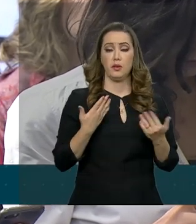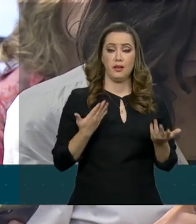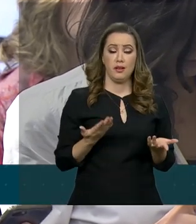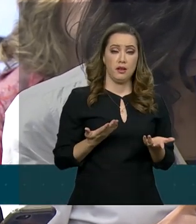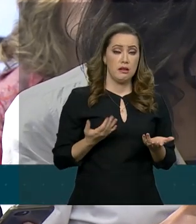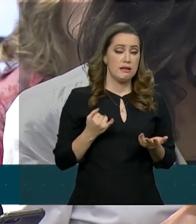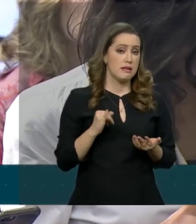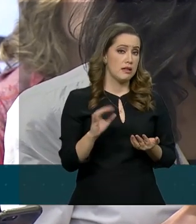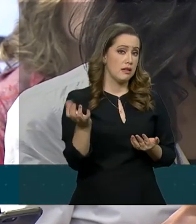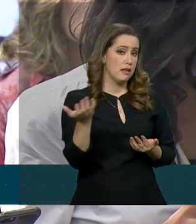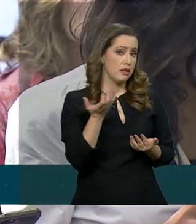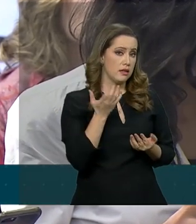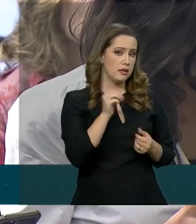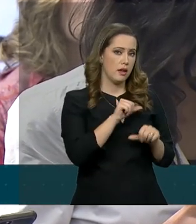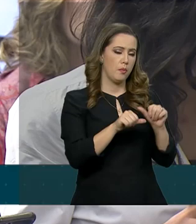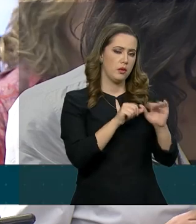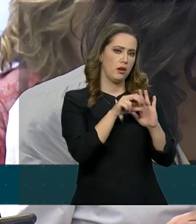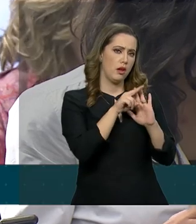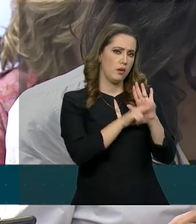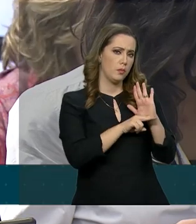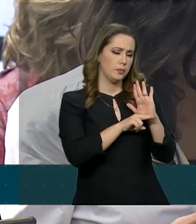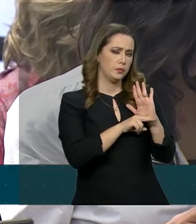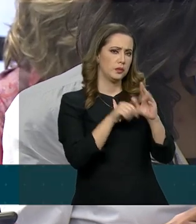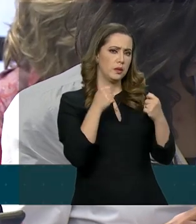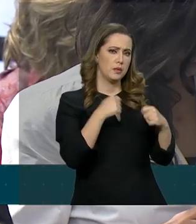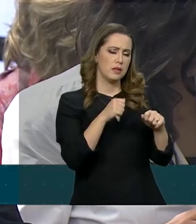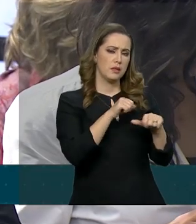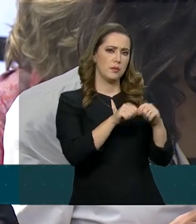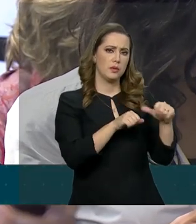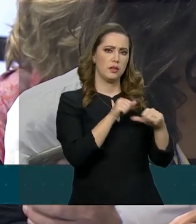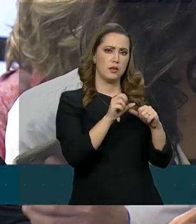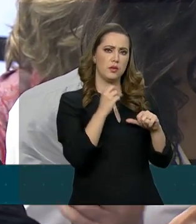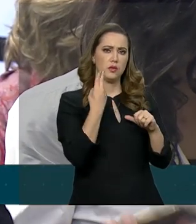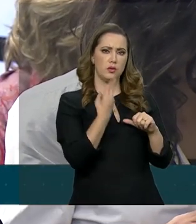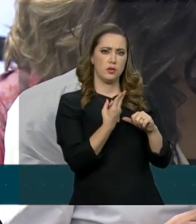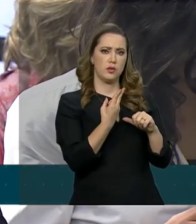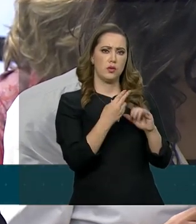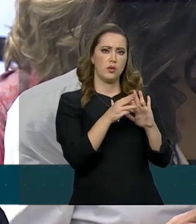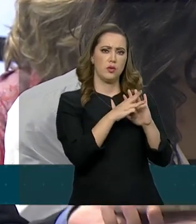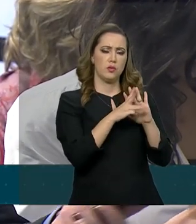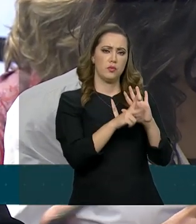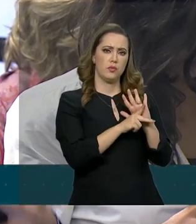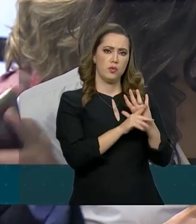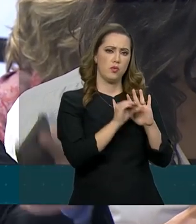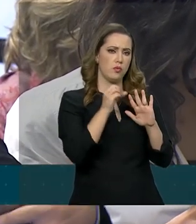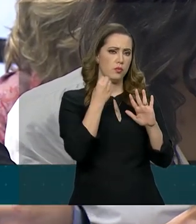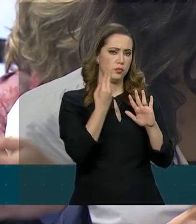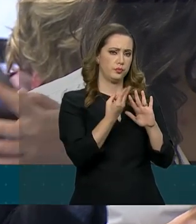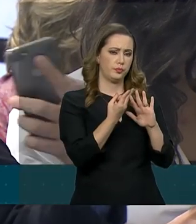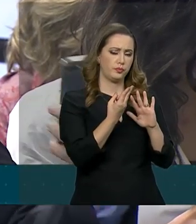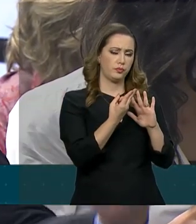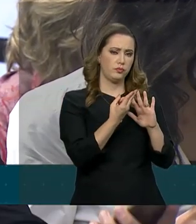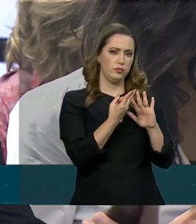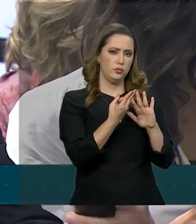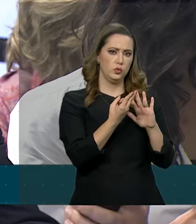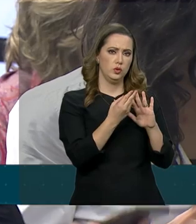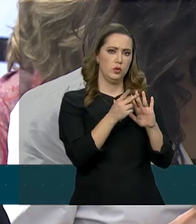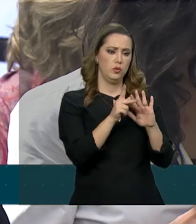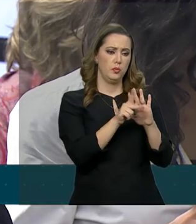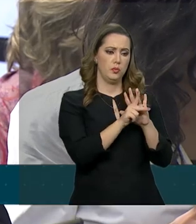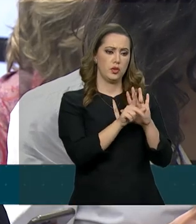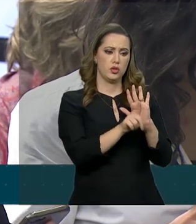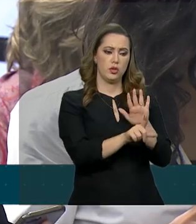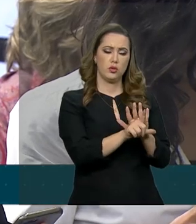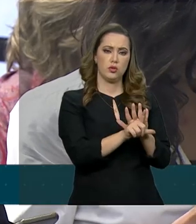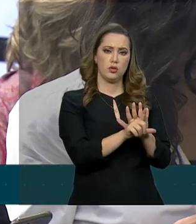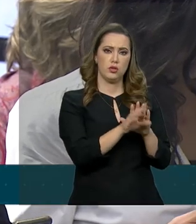Se ele quiser alterar essa norma, ele vai ter que mudar ou via MP ou envio de projeto de lei ao